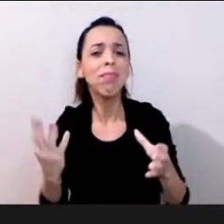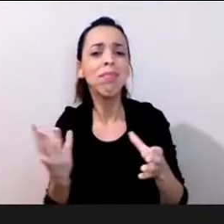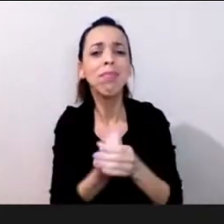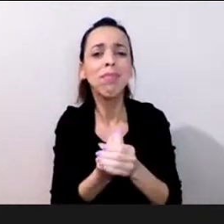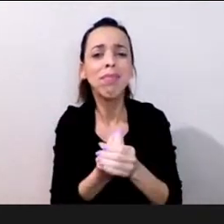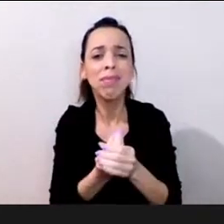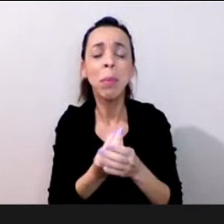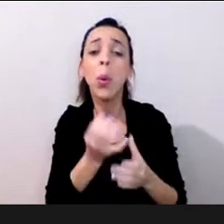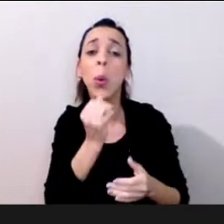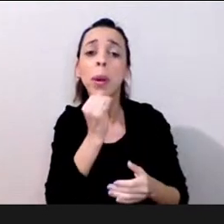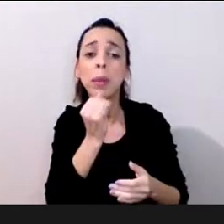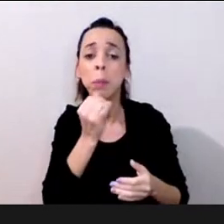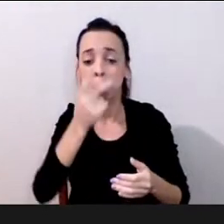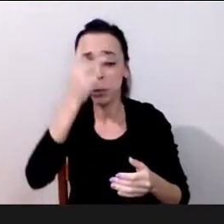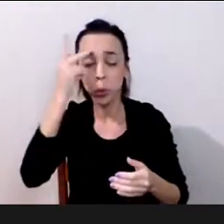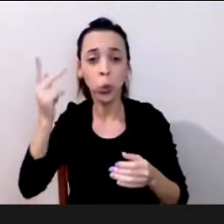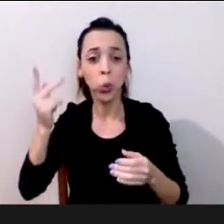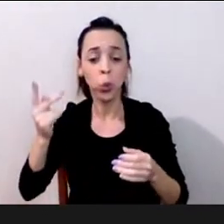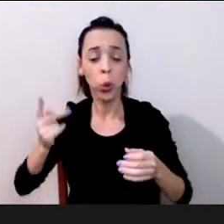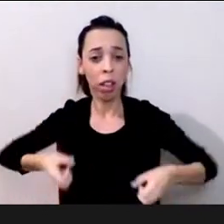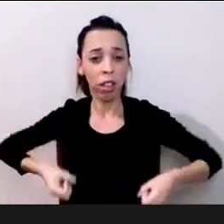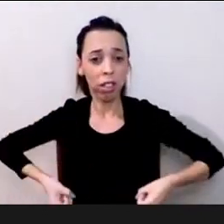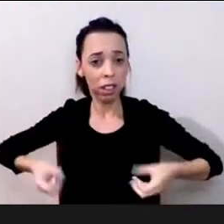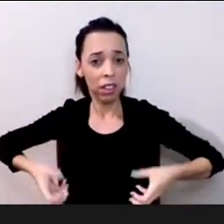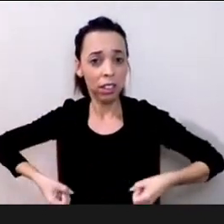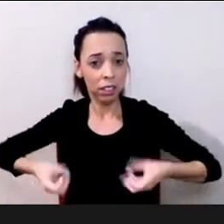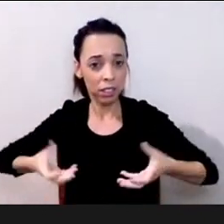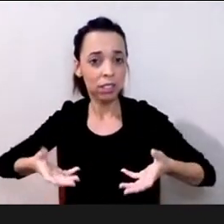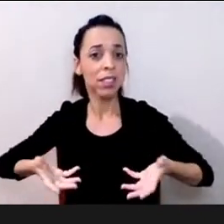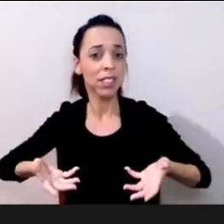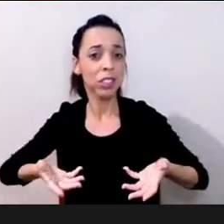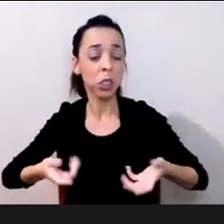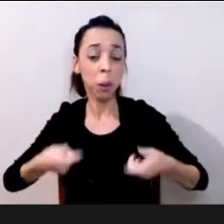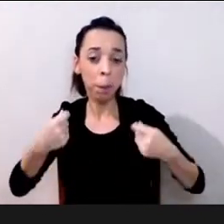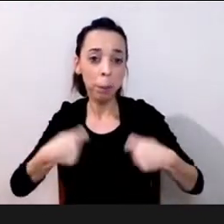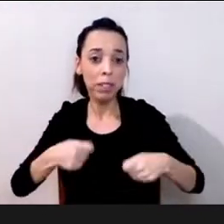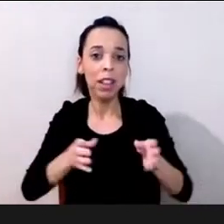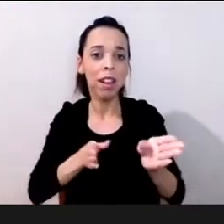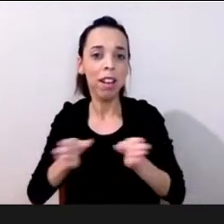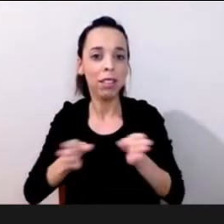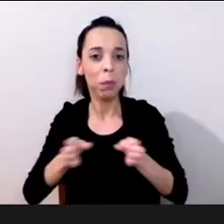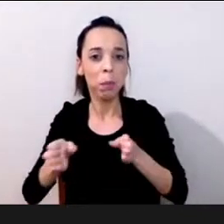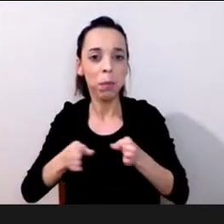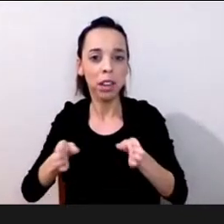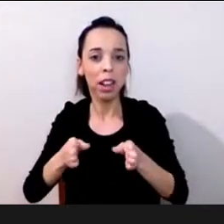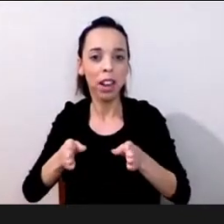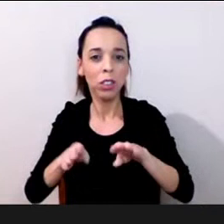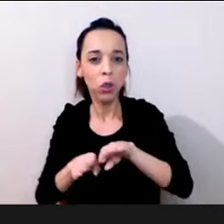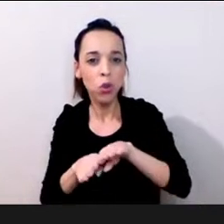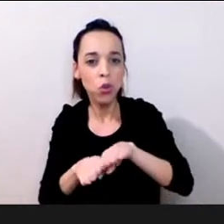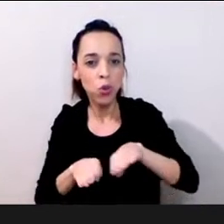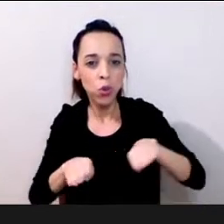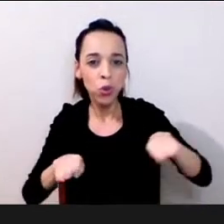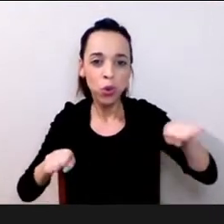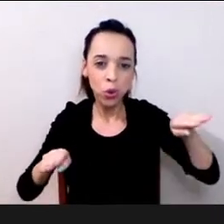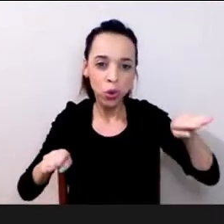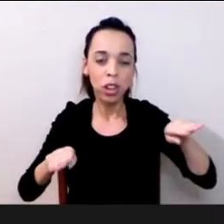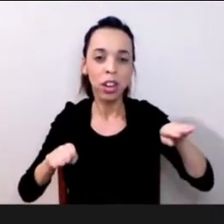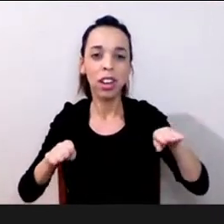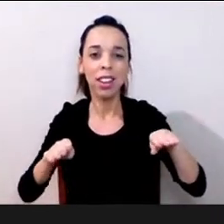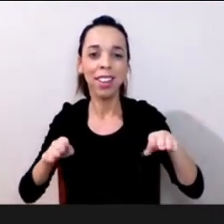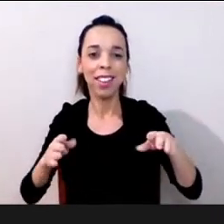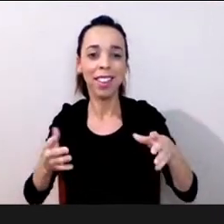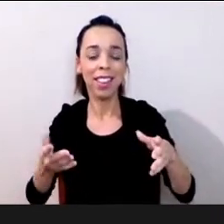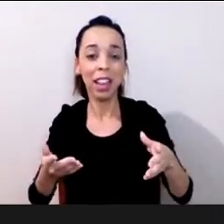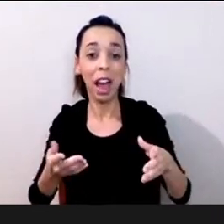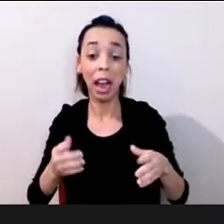construímos um acesso que dê para toda a gente? e nós temos sempre que primeiro fazer a escada e depois ir fazer uma rampa é bom fazer a rampa é